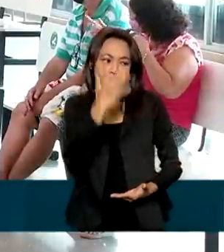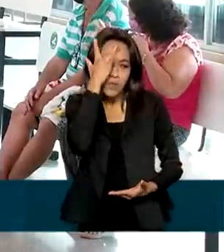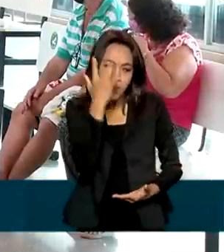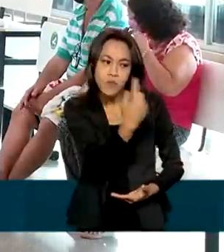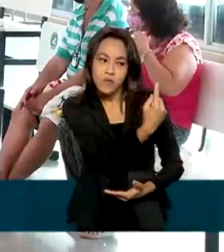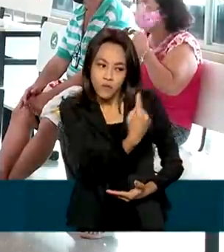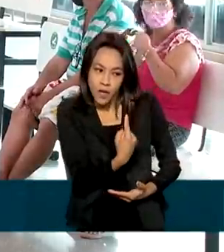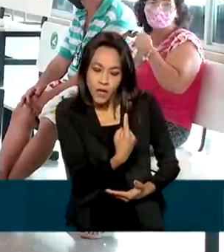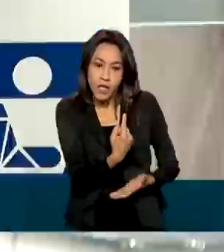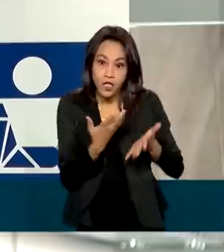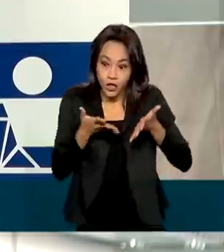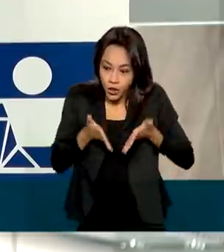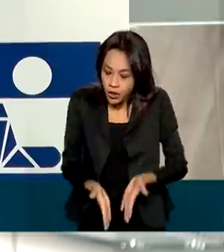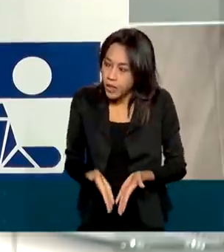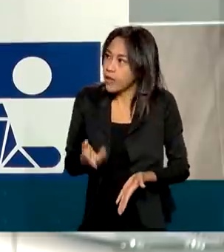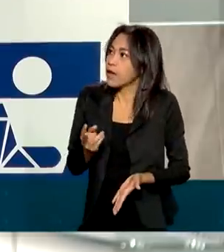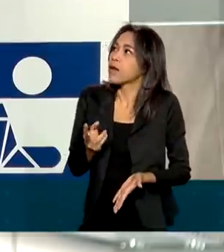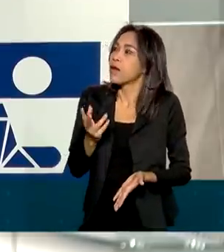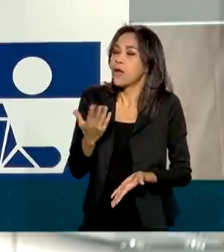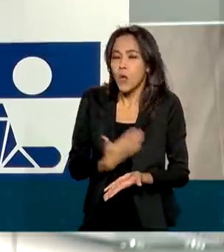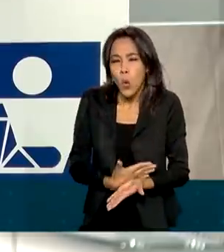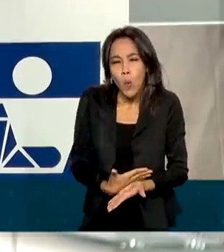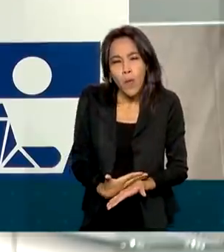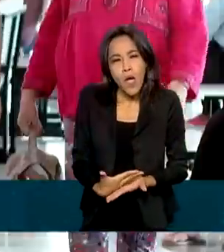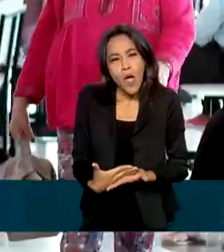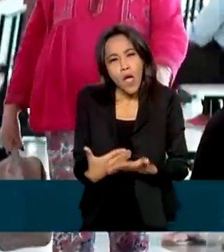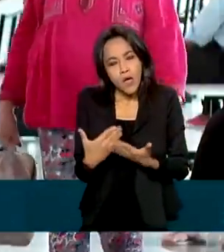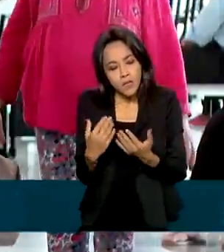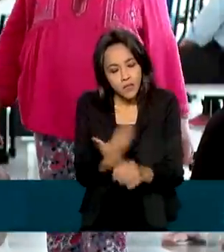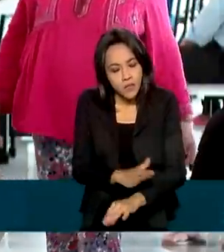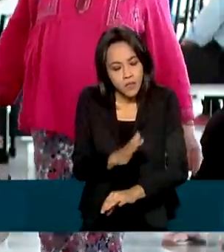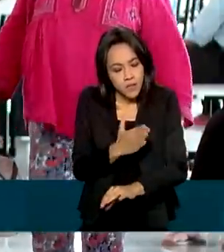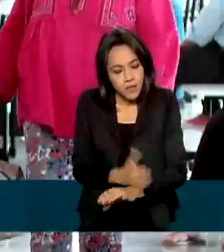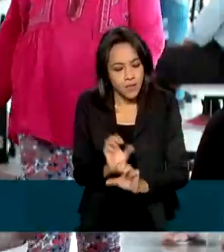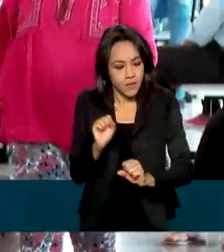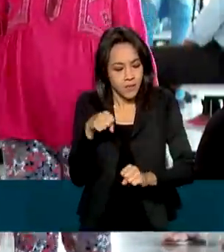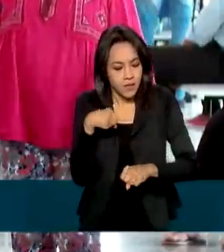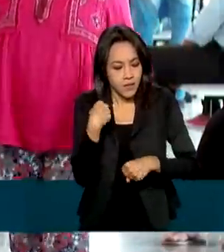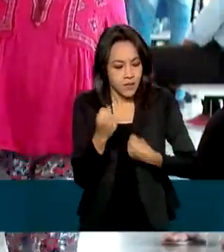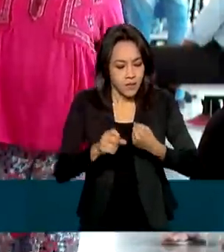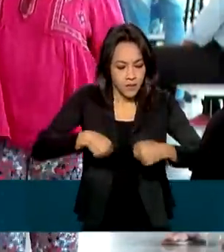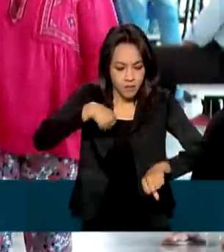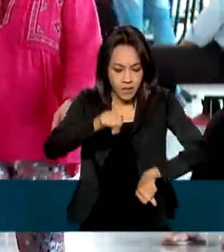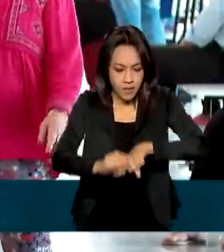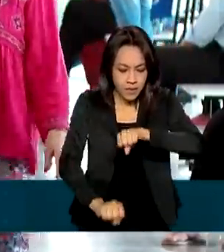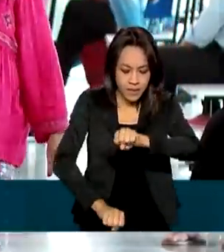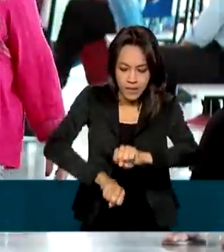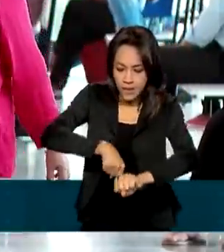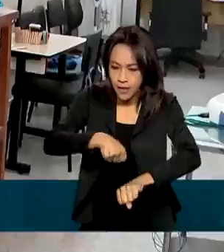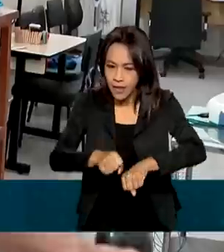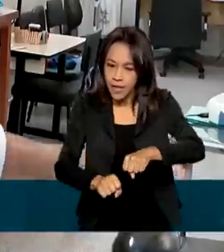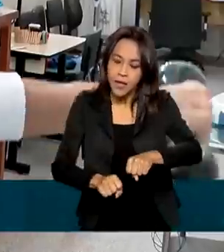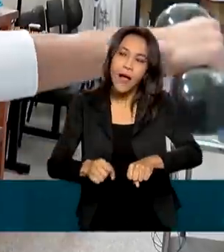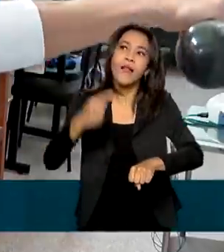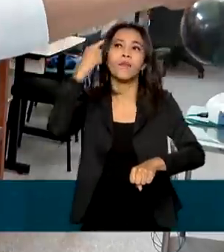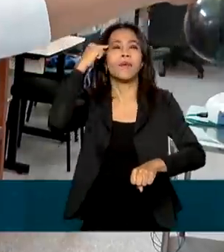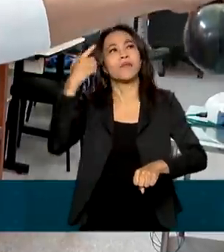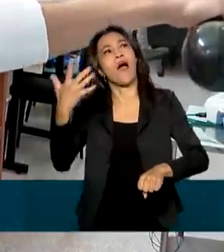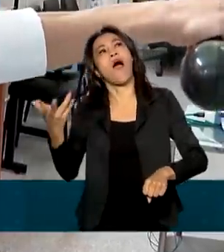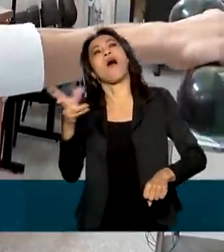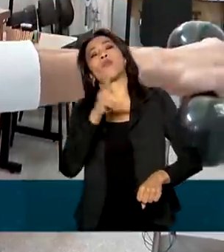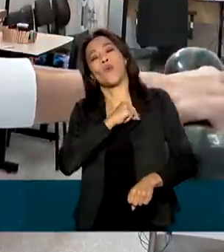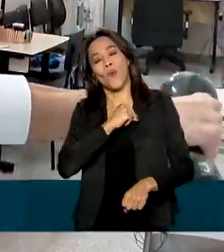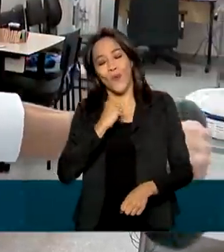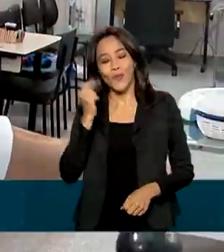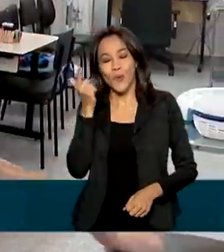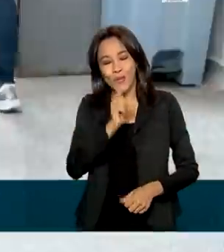e quando chega aqui que eles começam a fazer exercício, que a gente coloca na bicicleta, coloca para fazer exercício, eles pensam, ai, nossa, agora